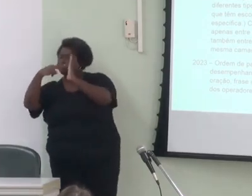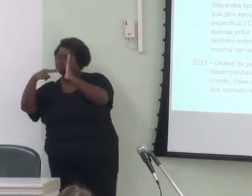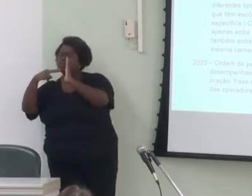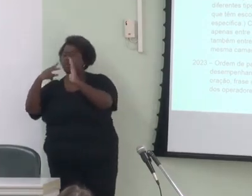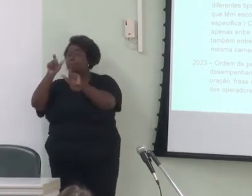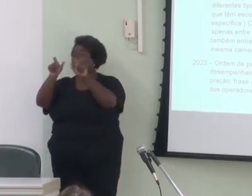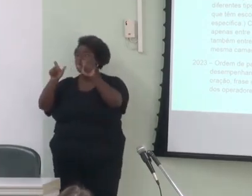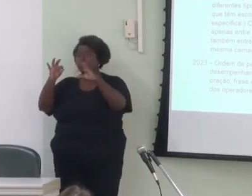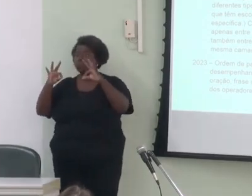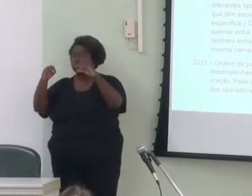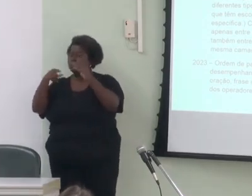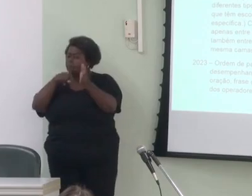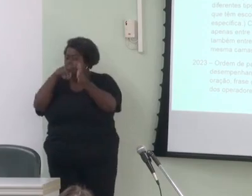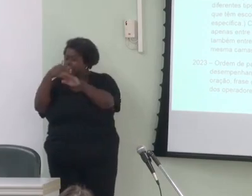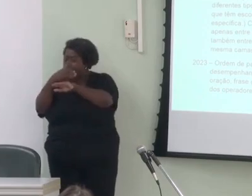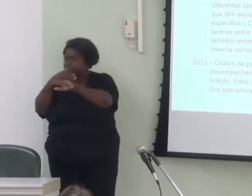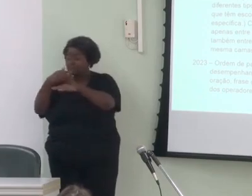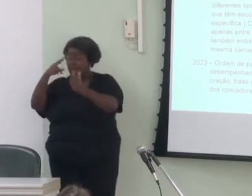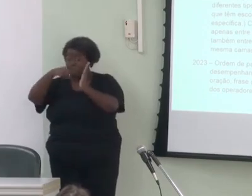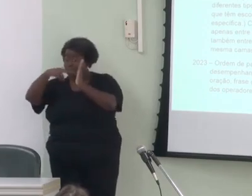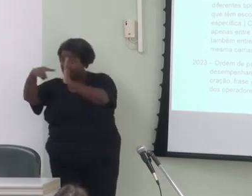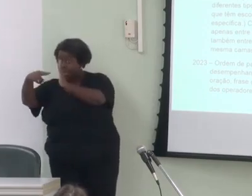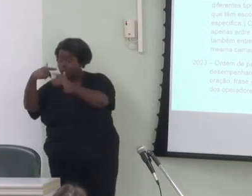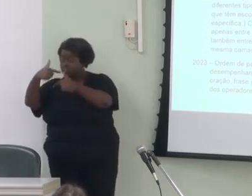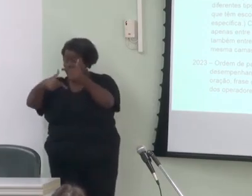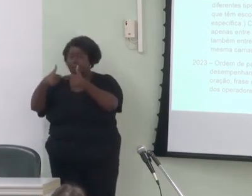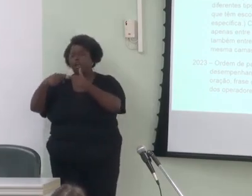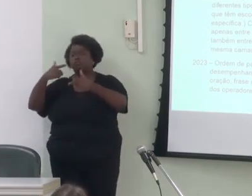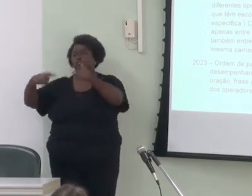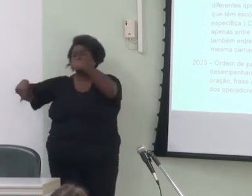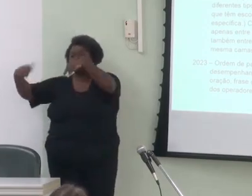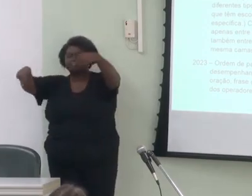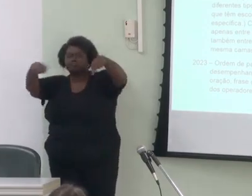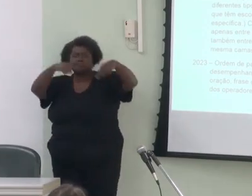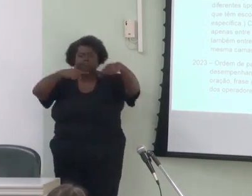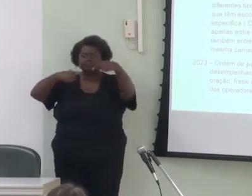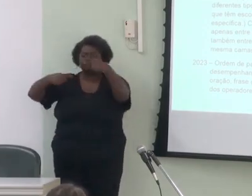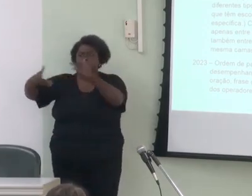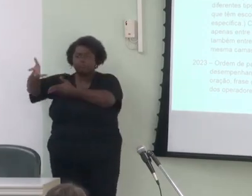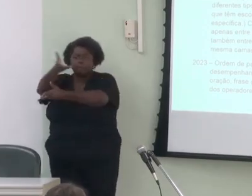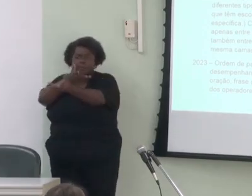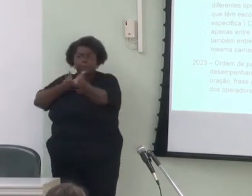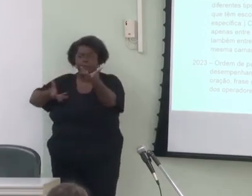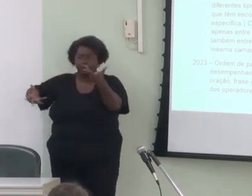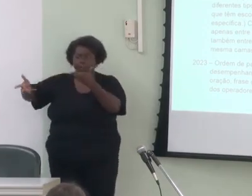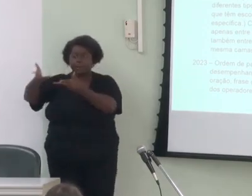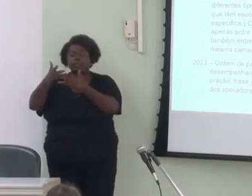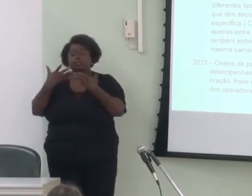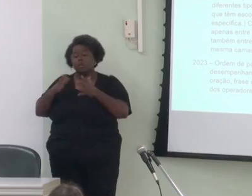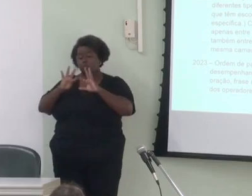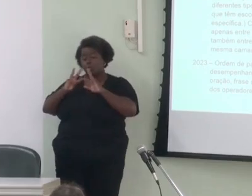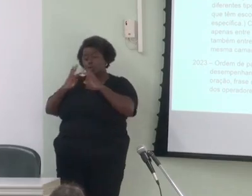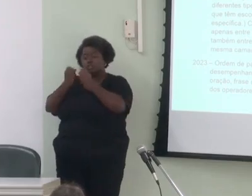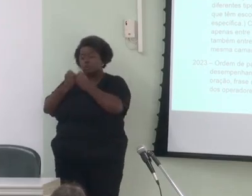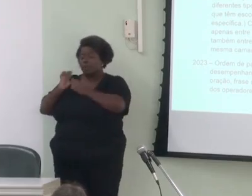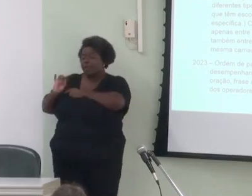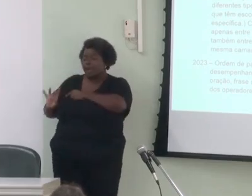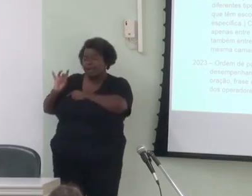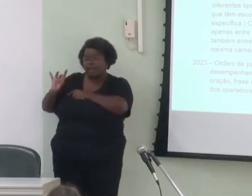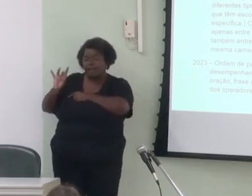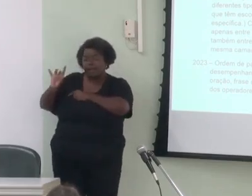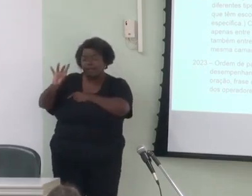durante toda a semana, eles são discutidos por todos os participantes. Assim, naturalmente, em cada workshop, de cada workshop,